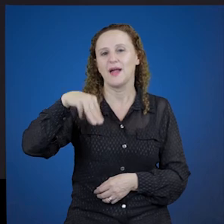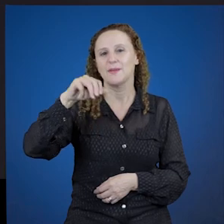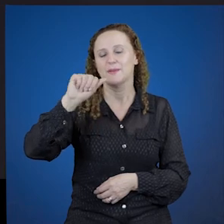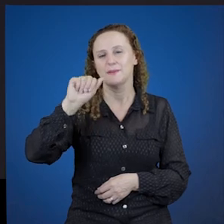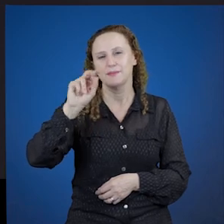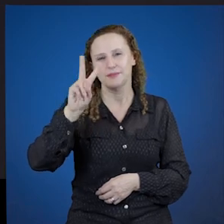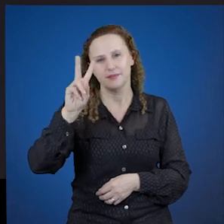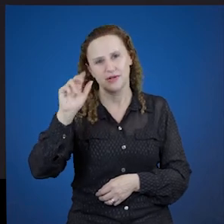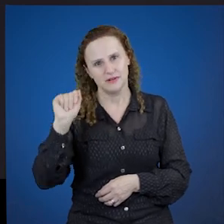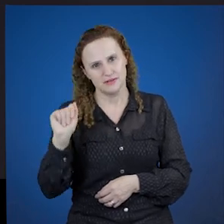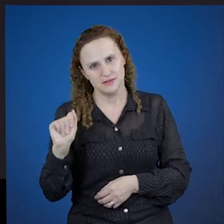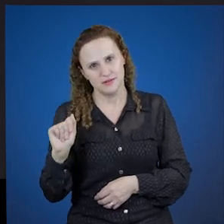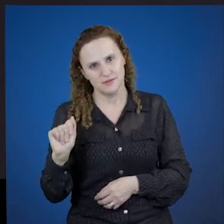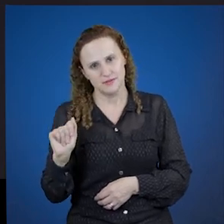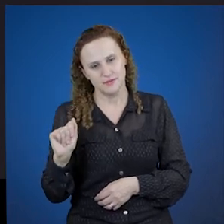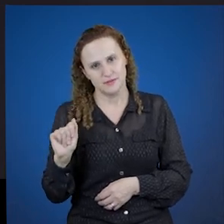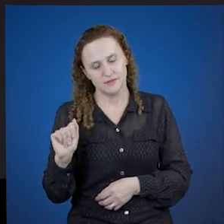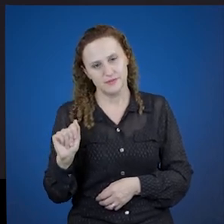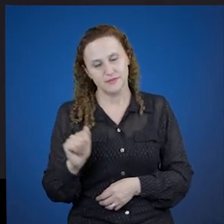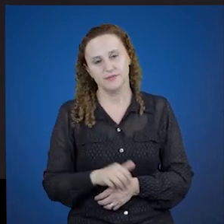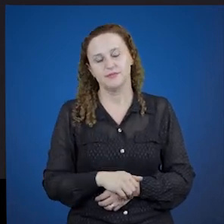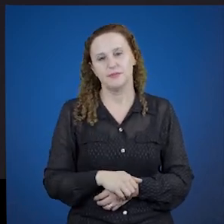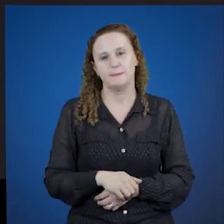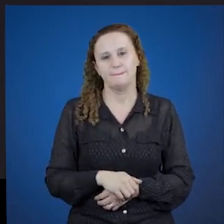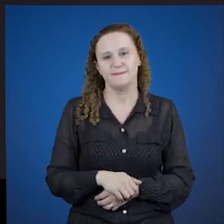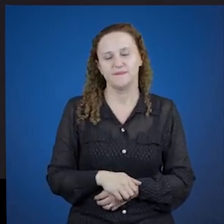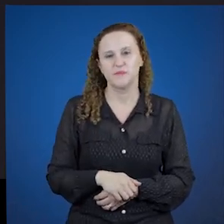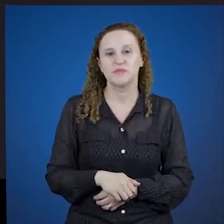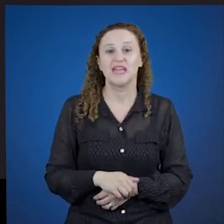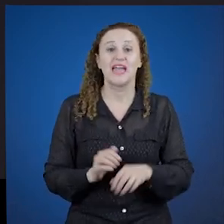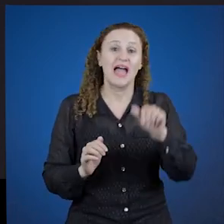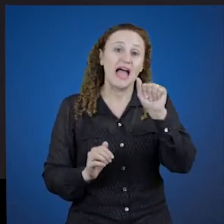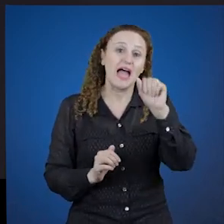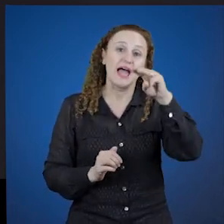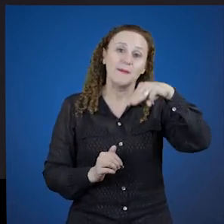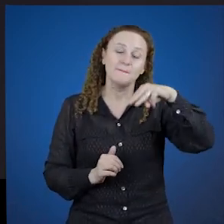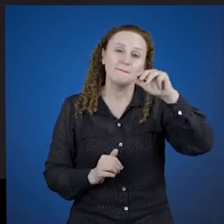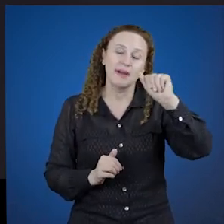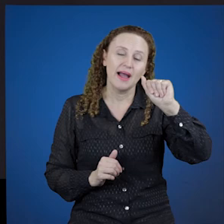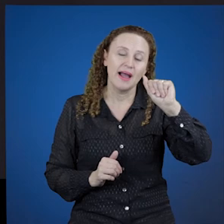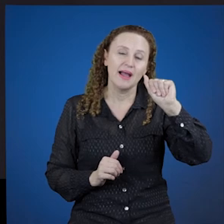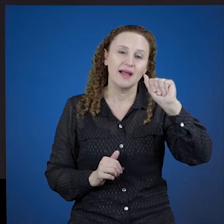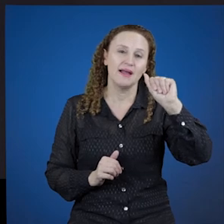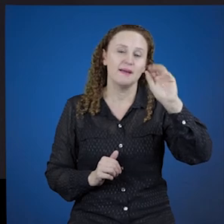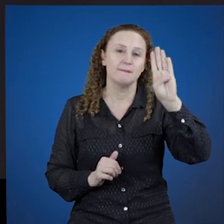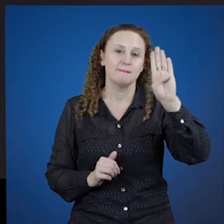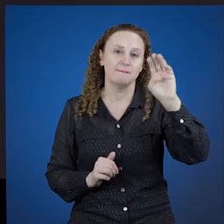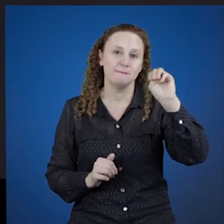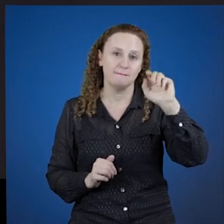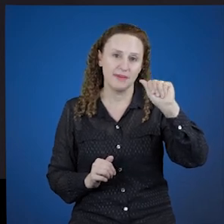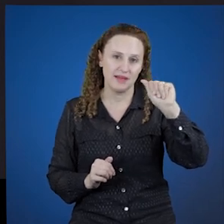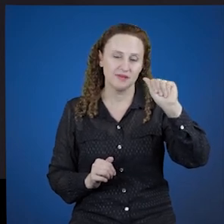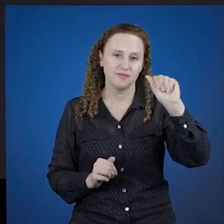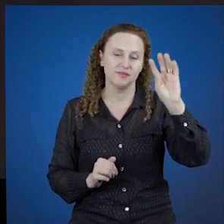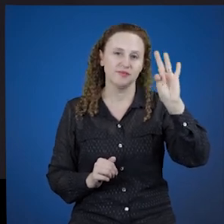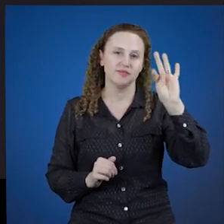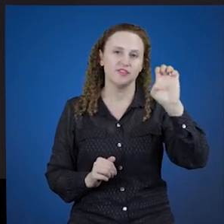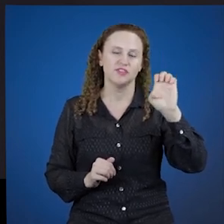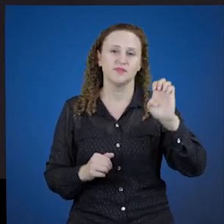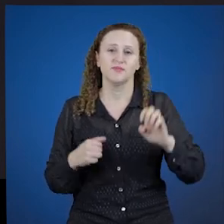amabate. Estou falando do verbo amar. Amabate. Nós